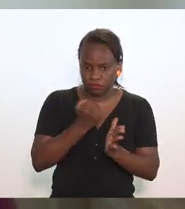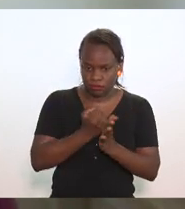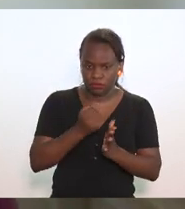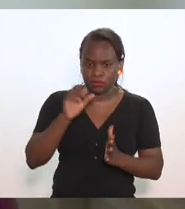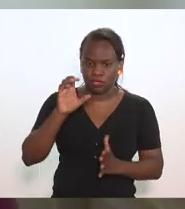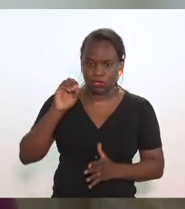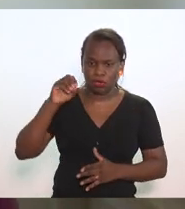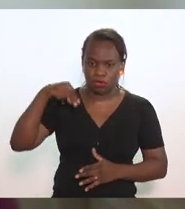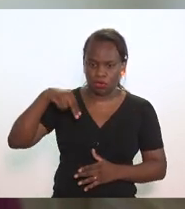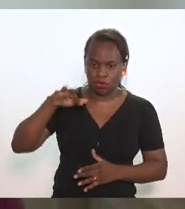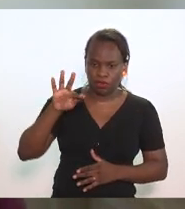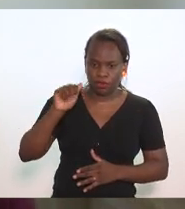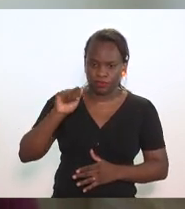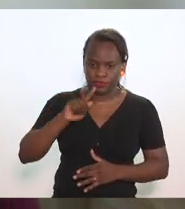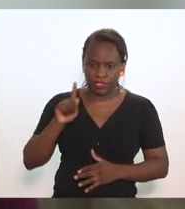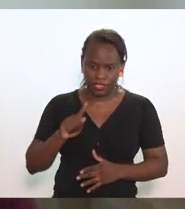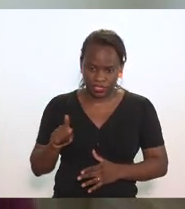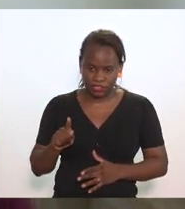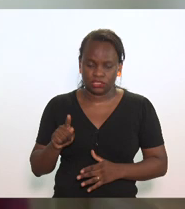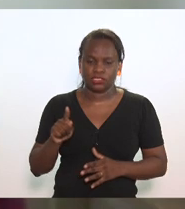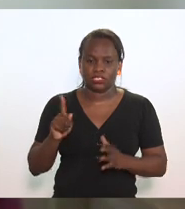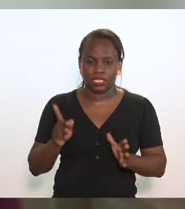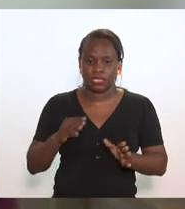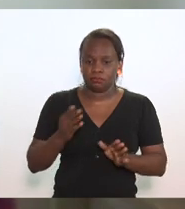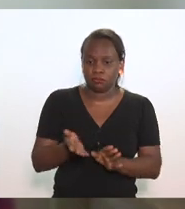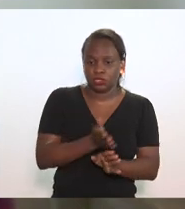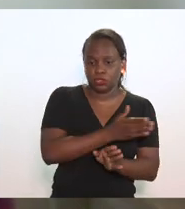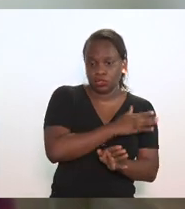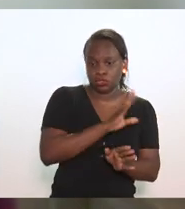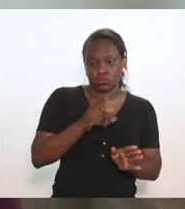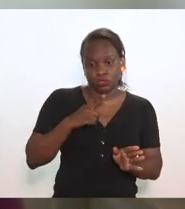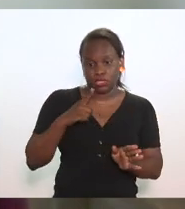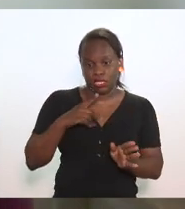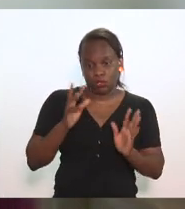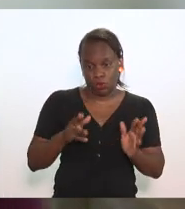e tudo que foi para trás está praticamente